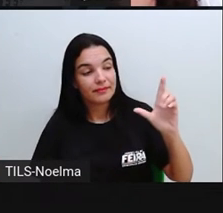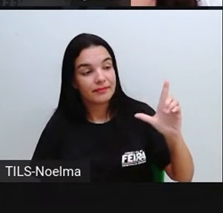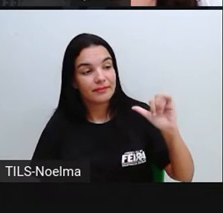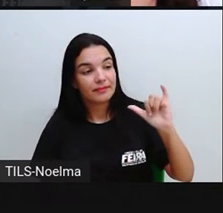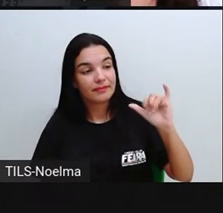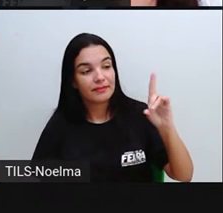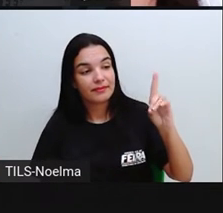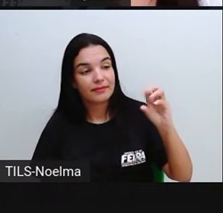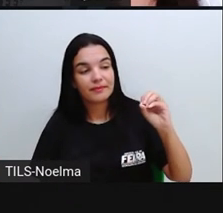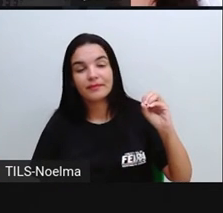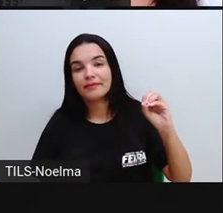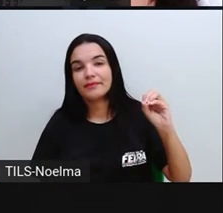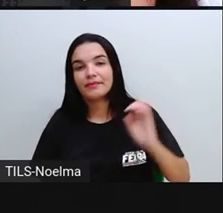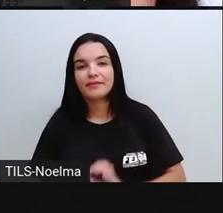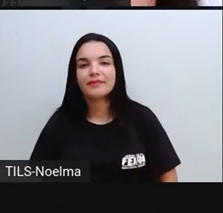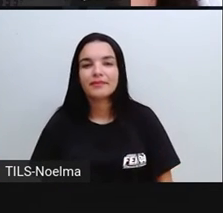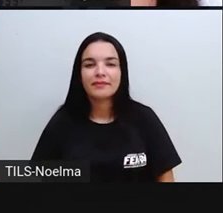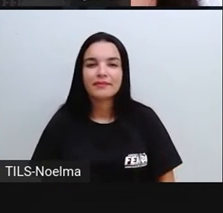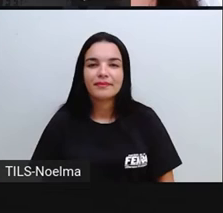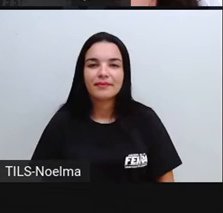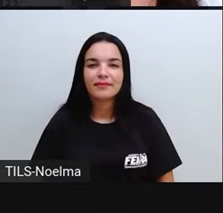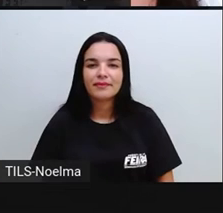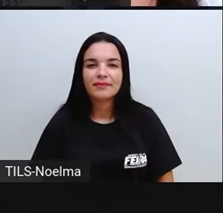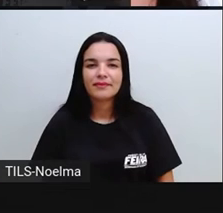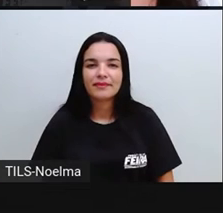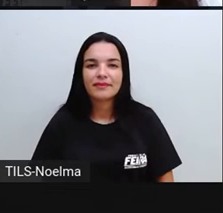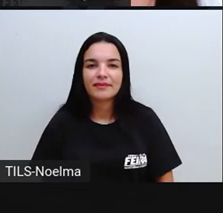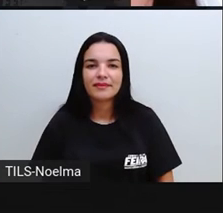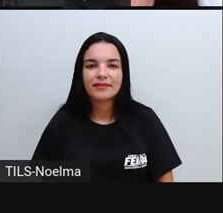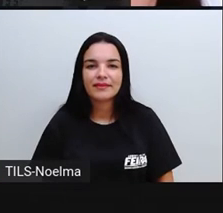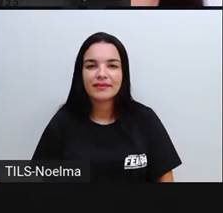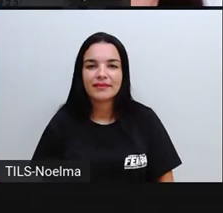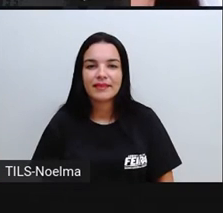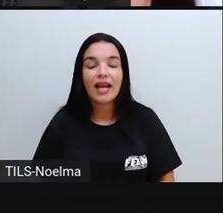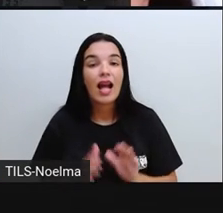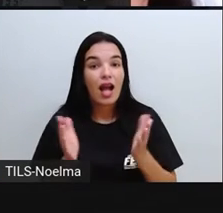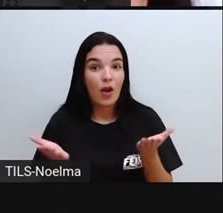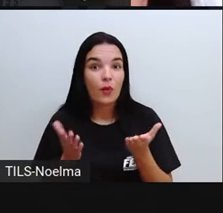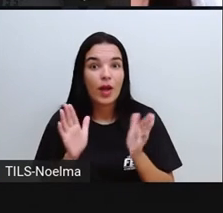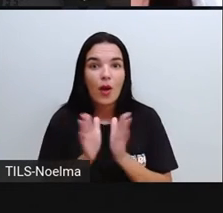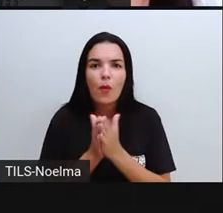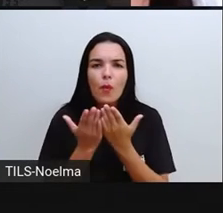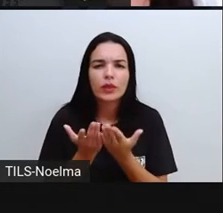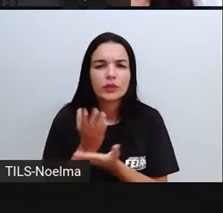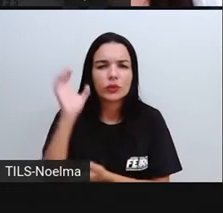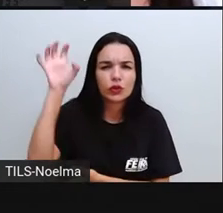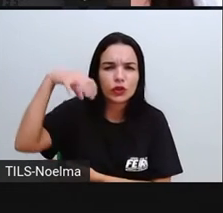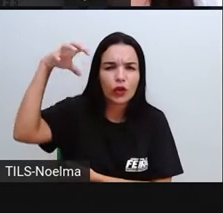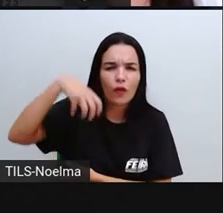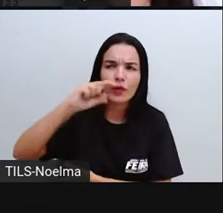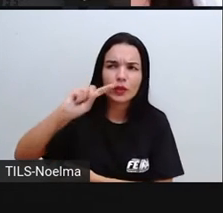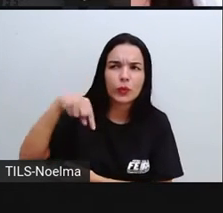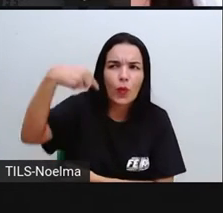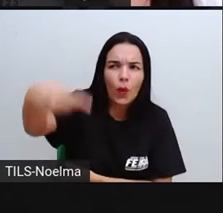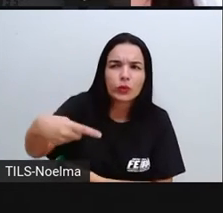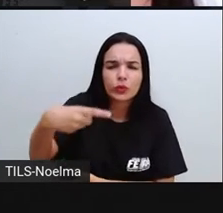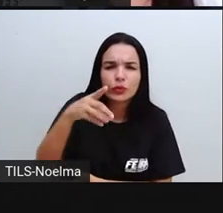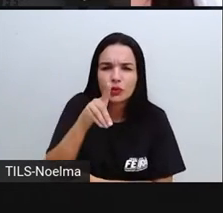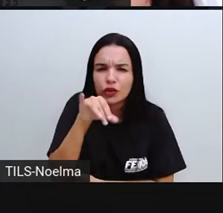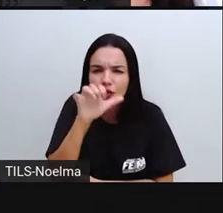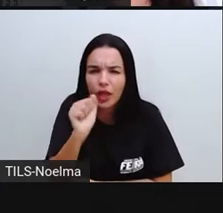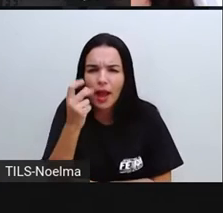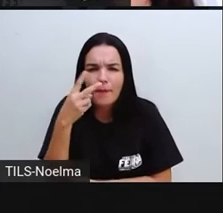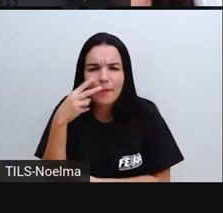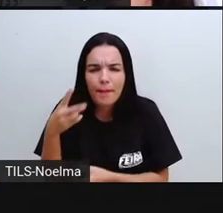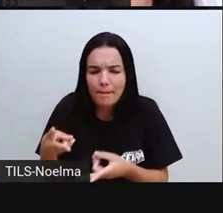a gente tem o estado sólido, certo? Quando chove e no dia seguinte percebemos